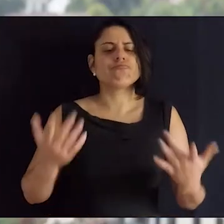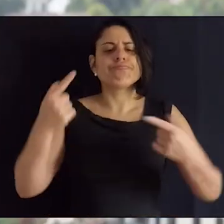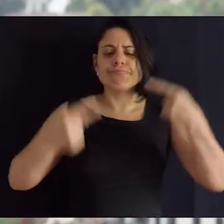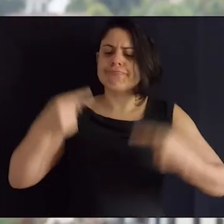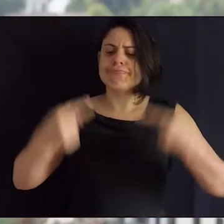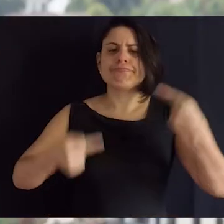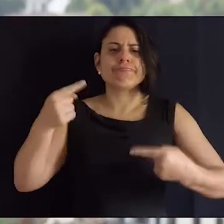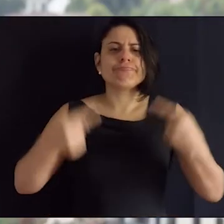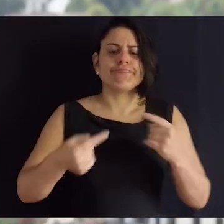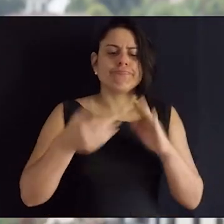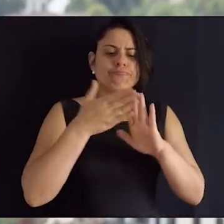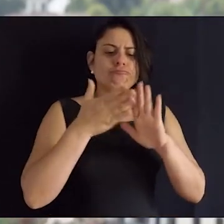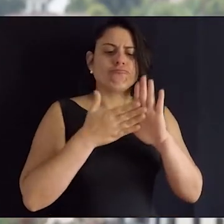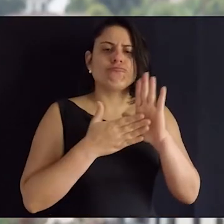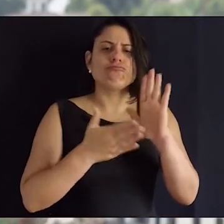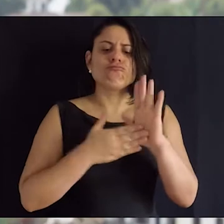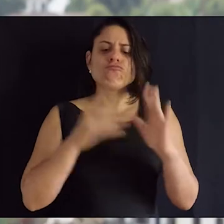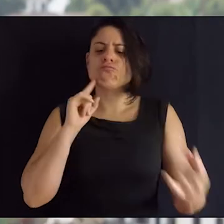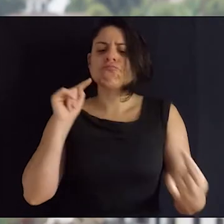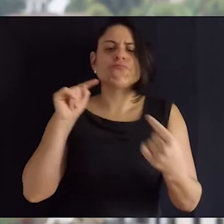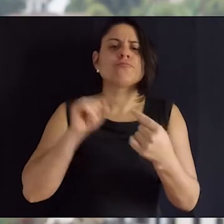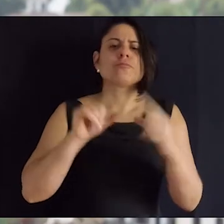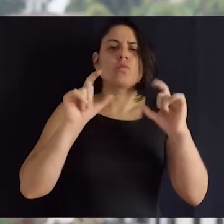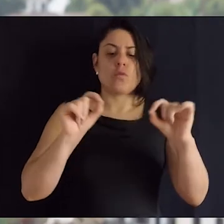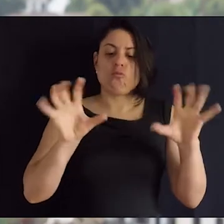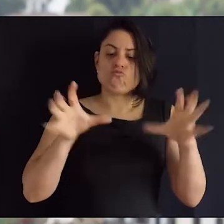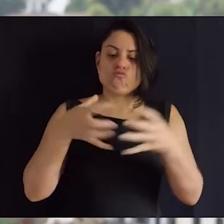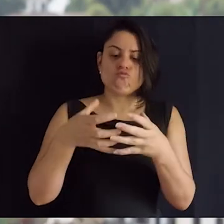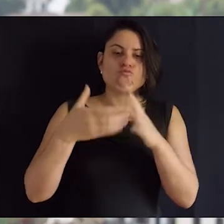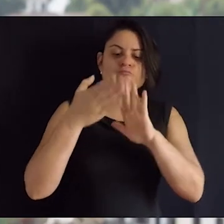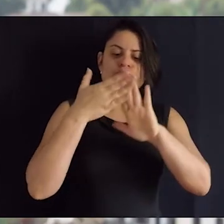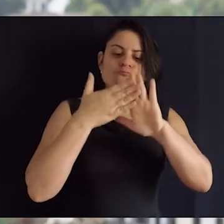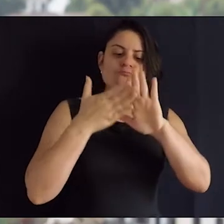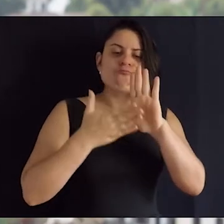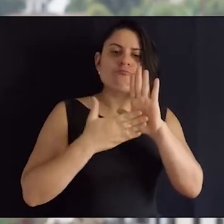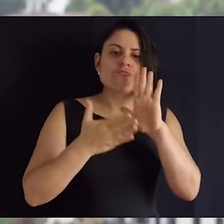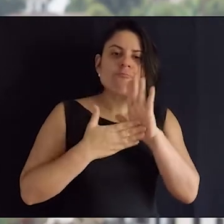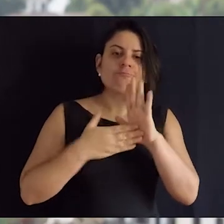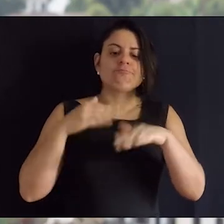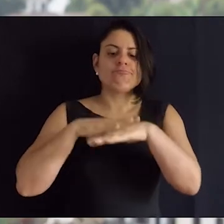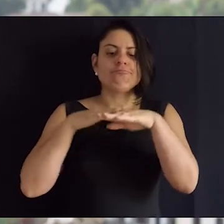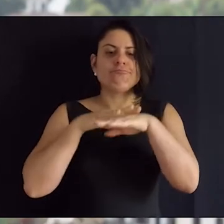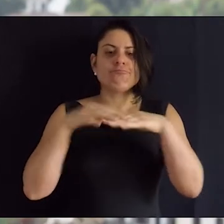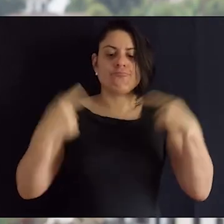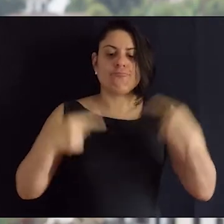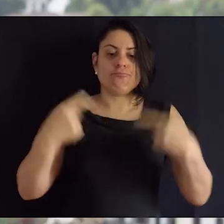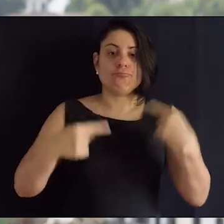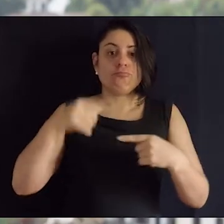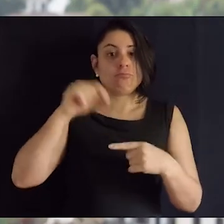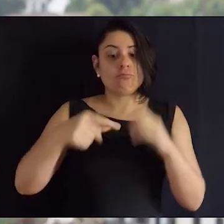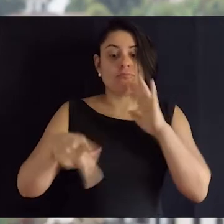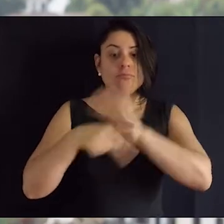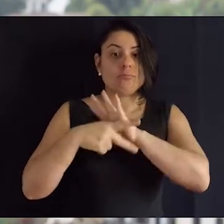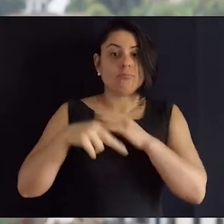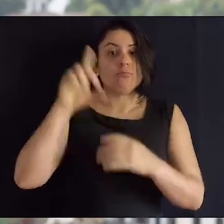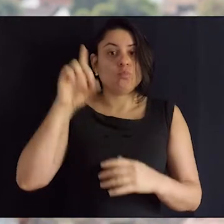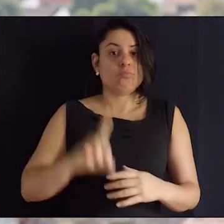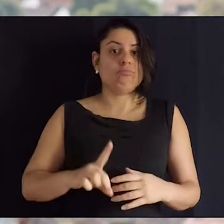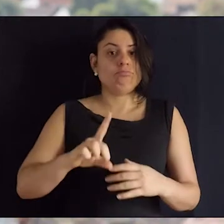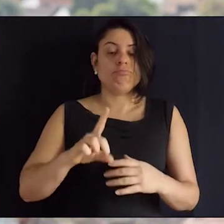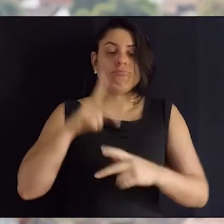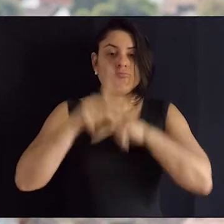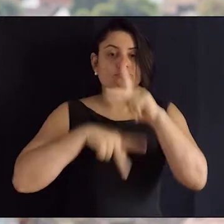Políticas Públicas são, em determinado sentido, o conjunto de metas a serem discutidas no âmbito do direito público.